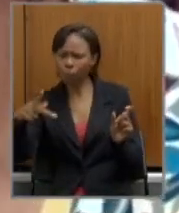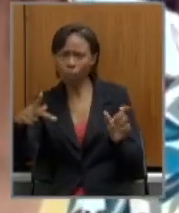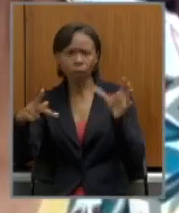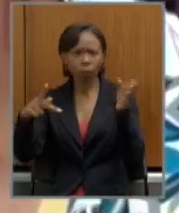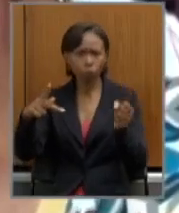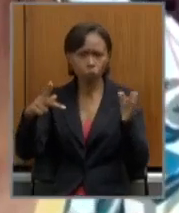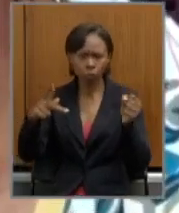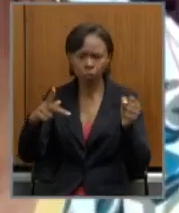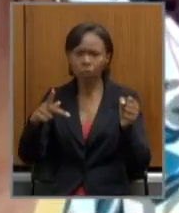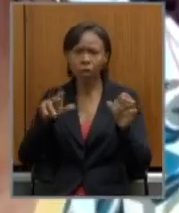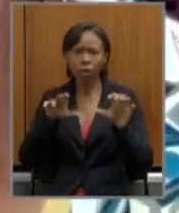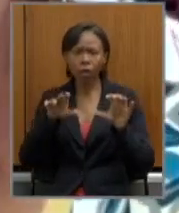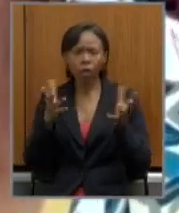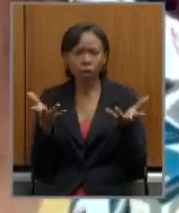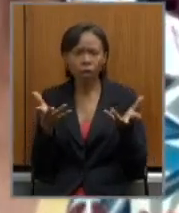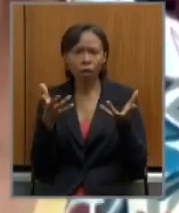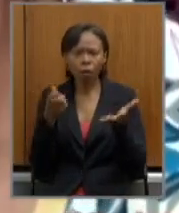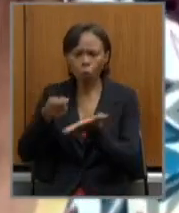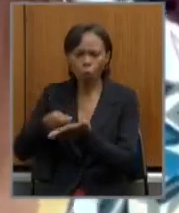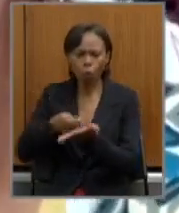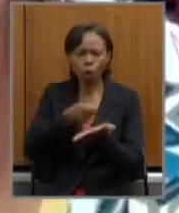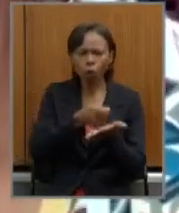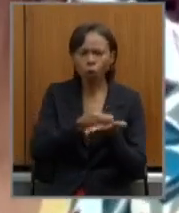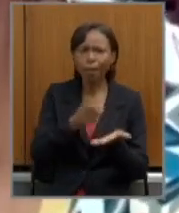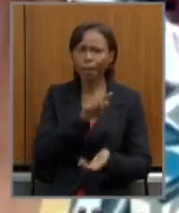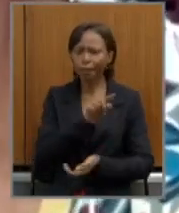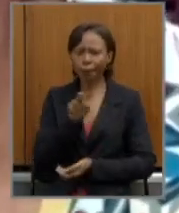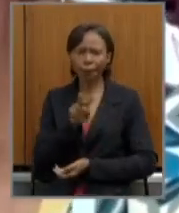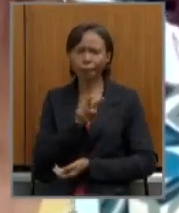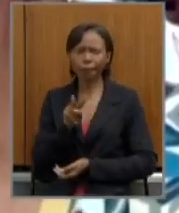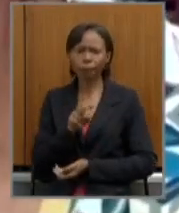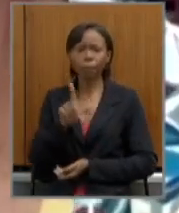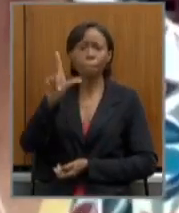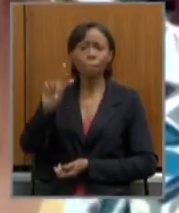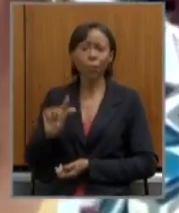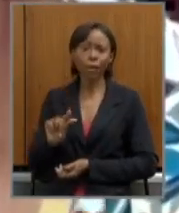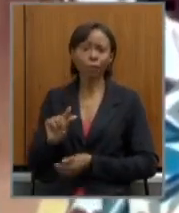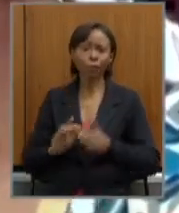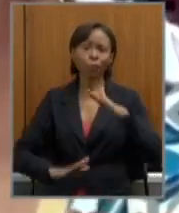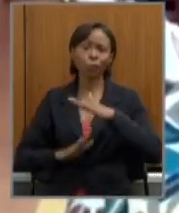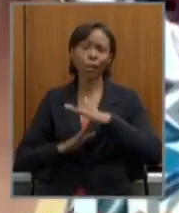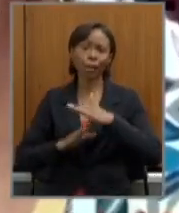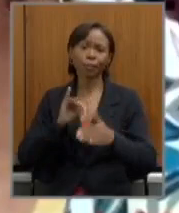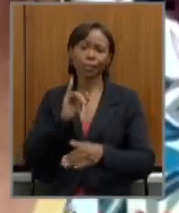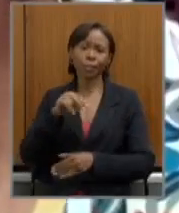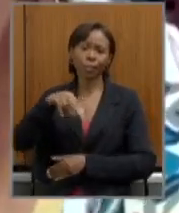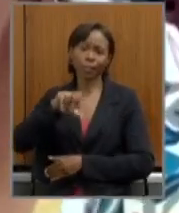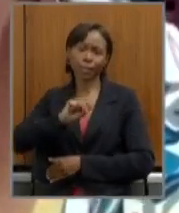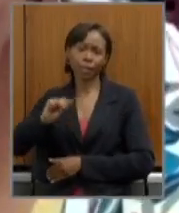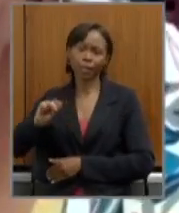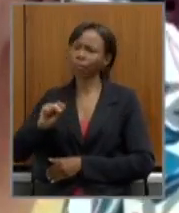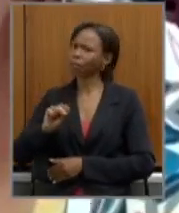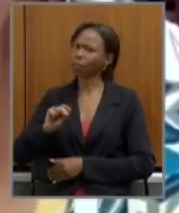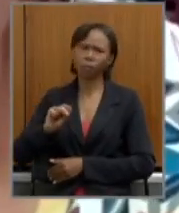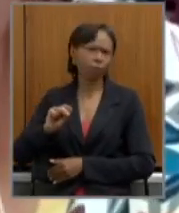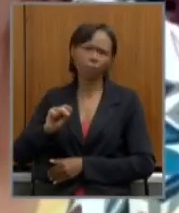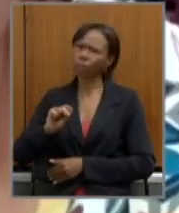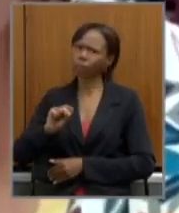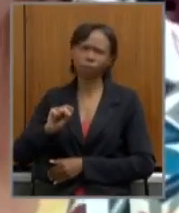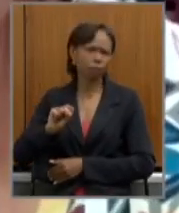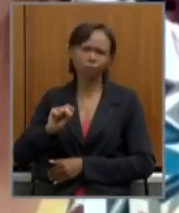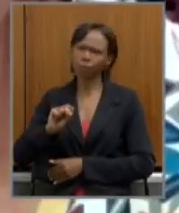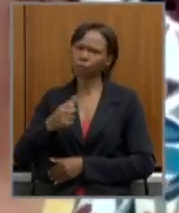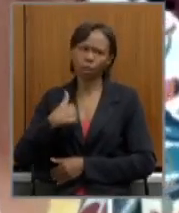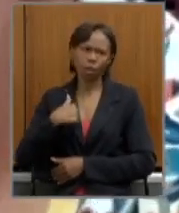que recebem menos do que o teto do INSS não seria na minha opinião muito